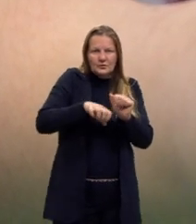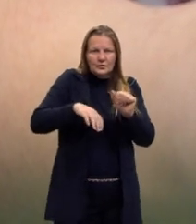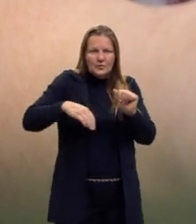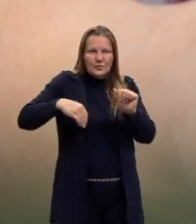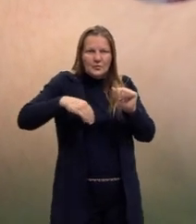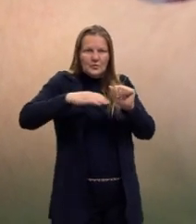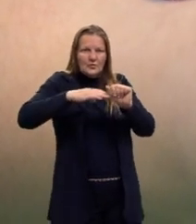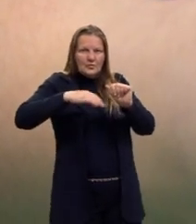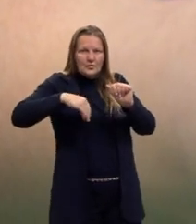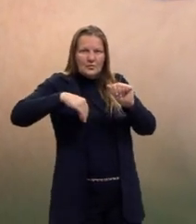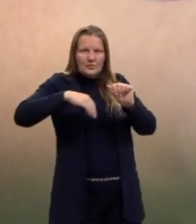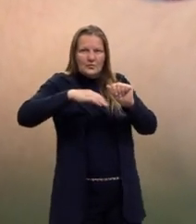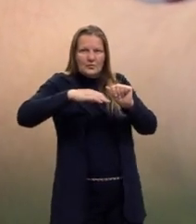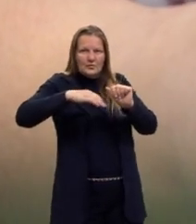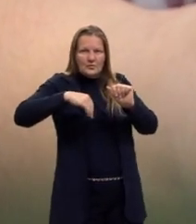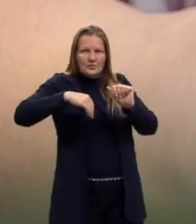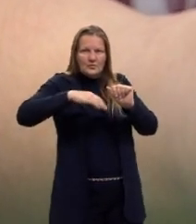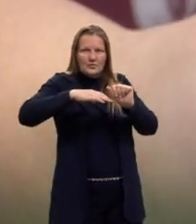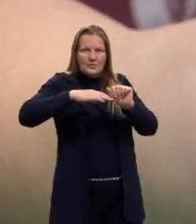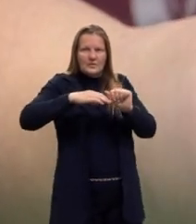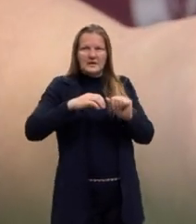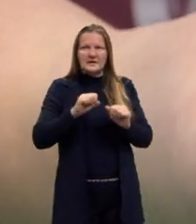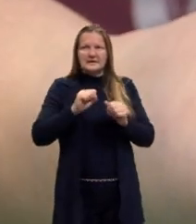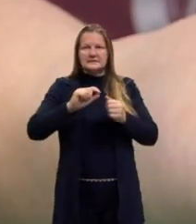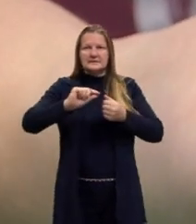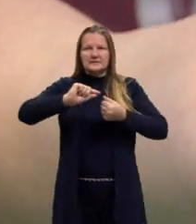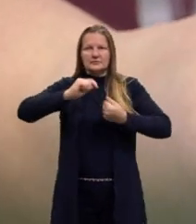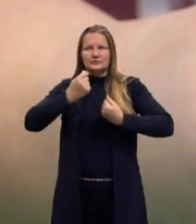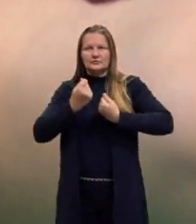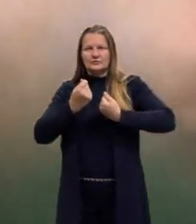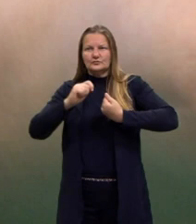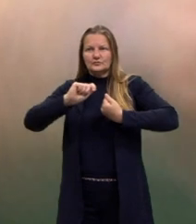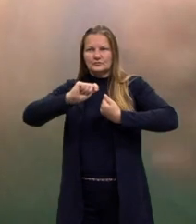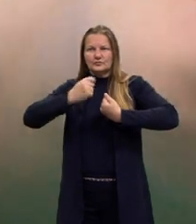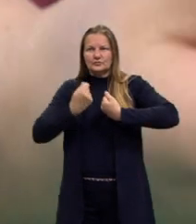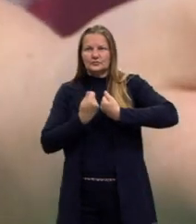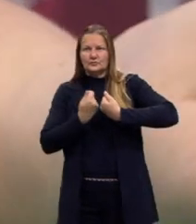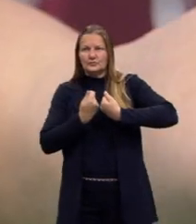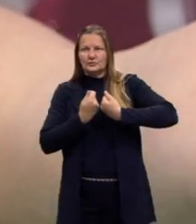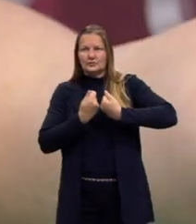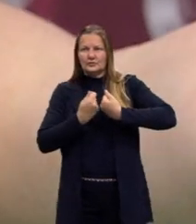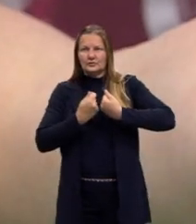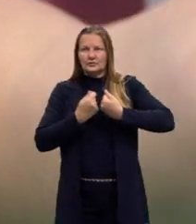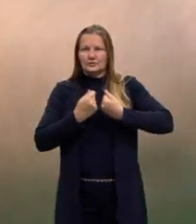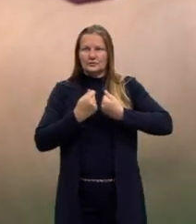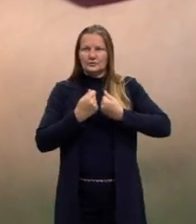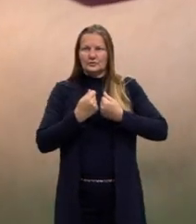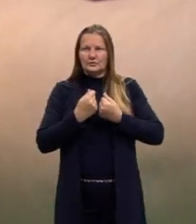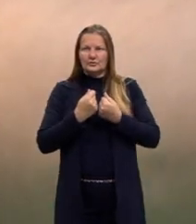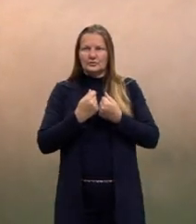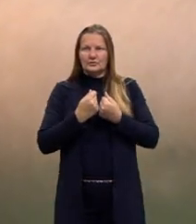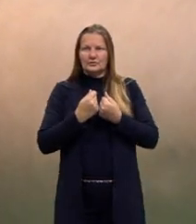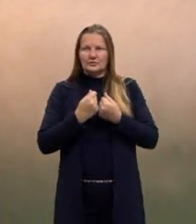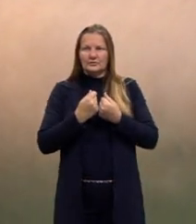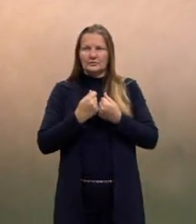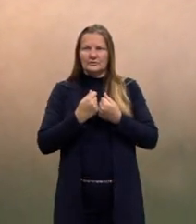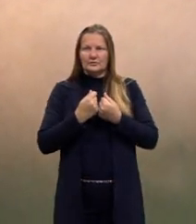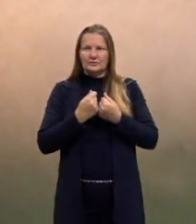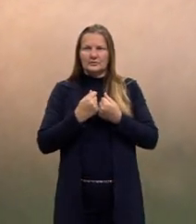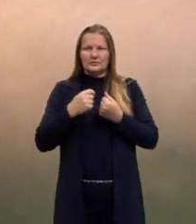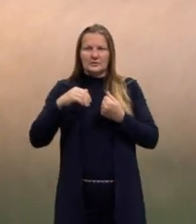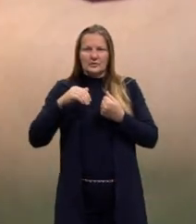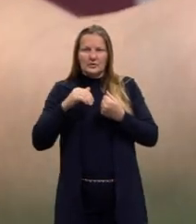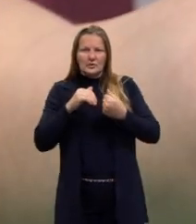Ó, ele vai puxar e vai grudar. Agora se eu virar esse imã, o que vai acontecer? Ó, eu virei. Agora está do outro lado. Ó,